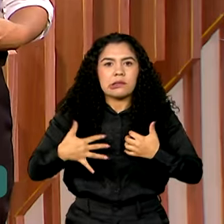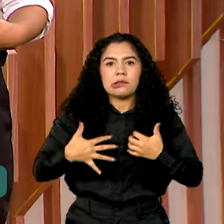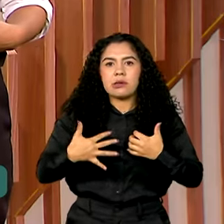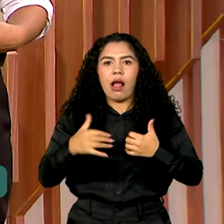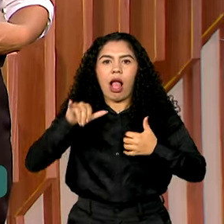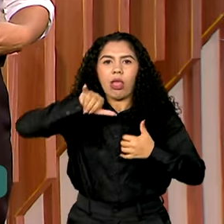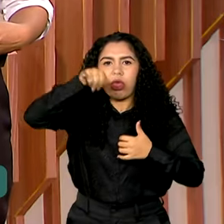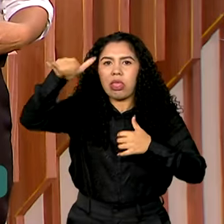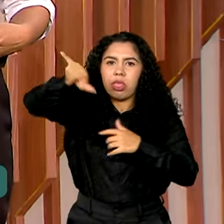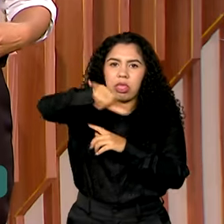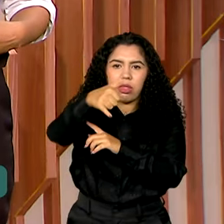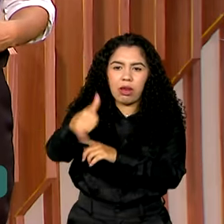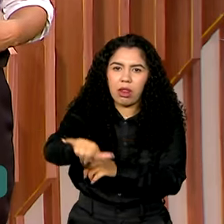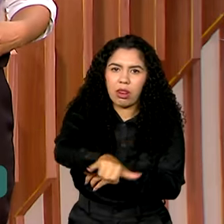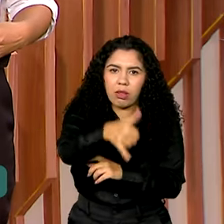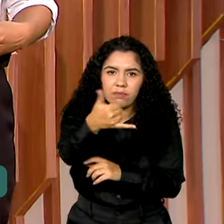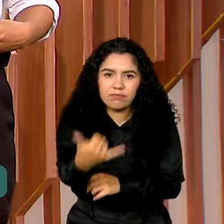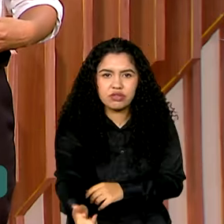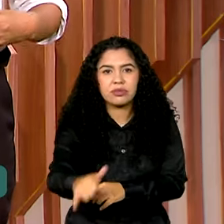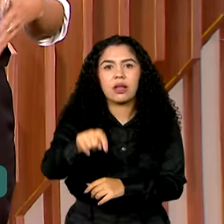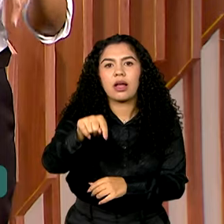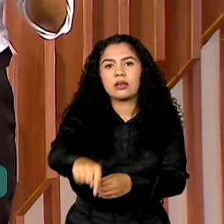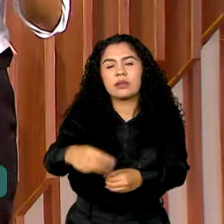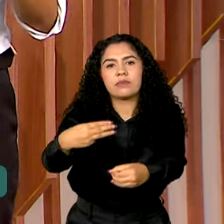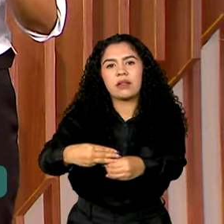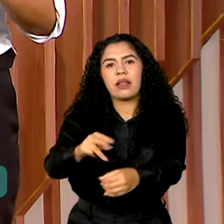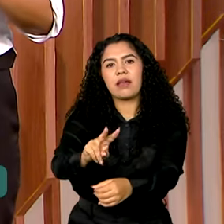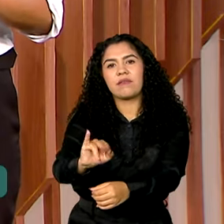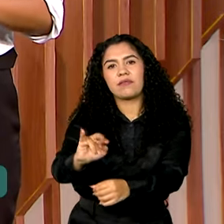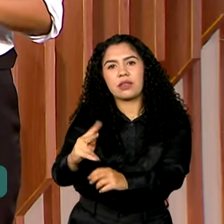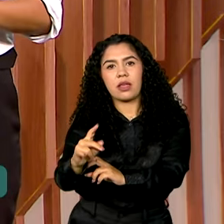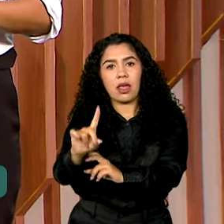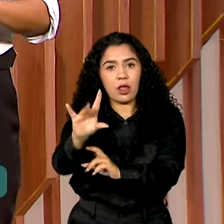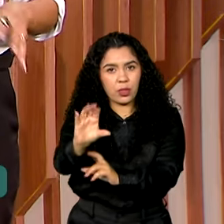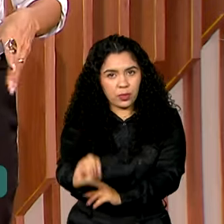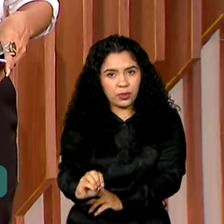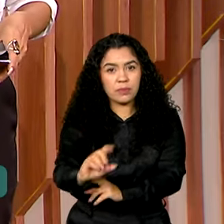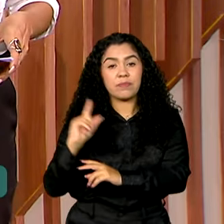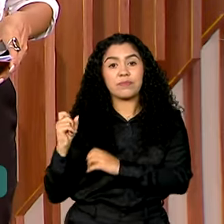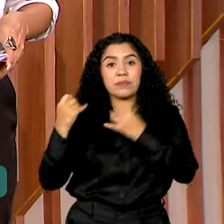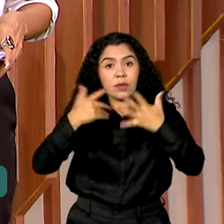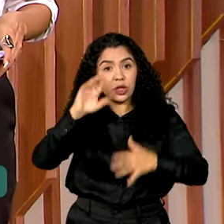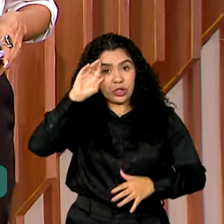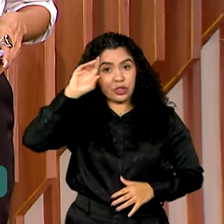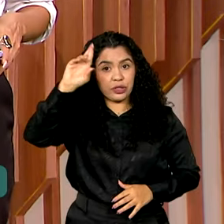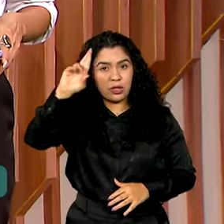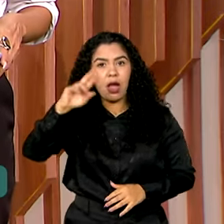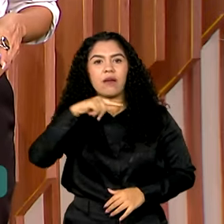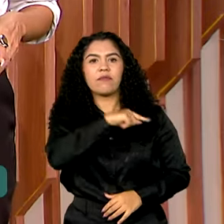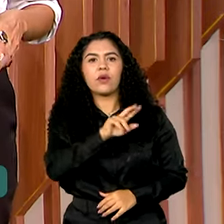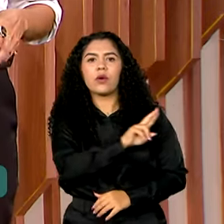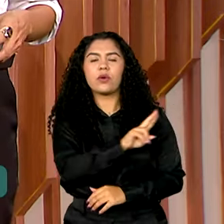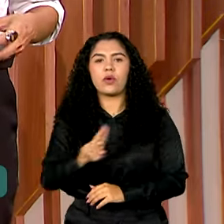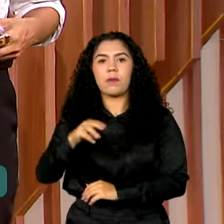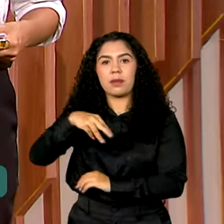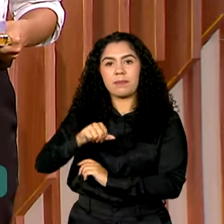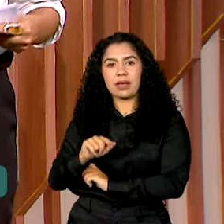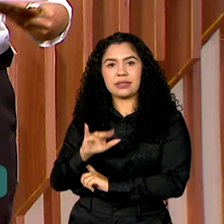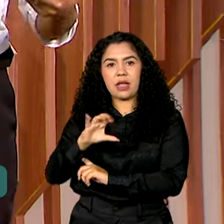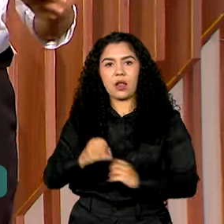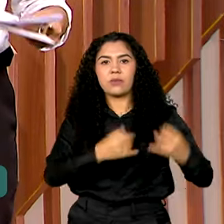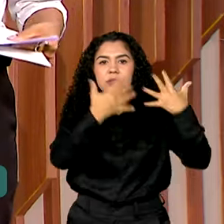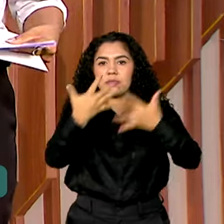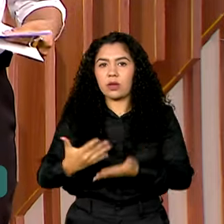aeronave acabou caindo na cidade de Vinhedo. De acordo com o chefe do CENIPA, o Brigadeiro do Ar, Marcelo Moreno, o órgão